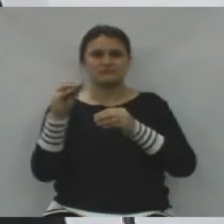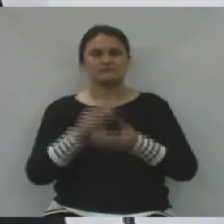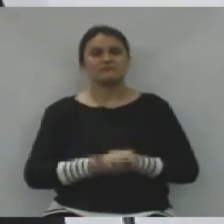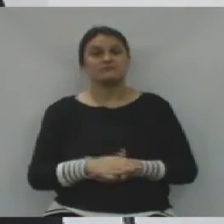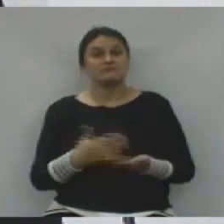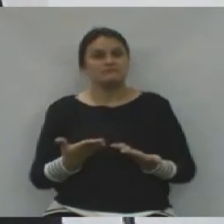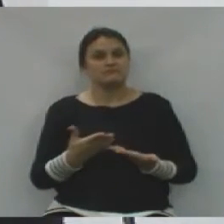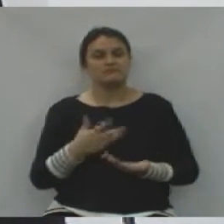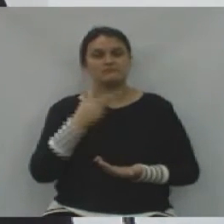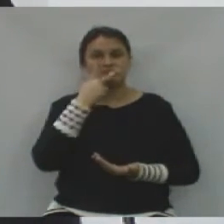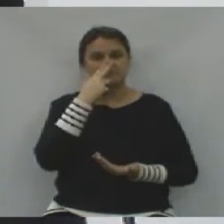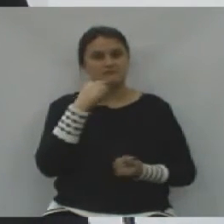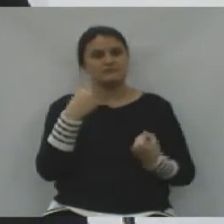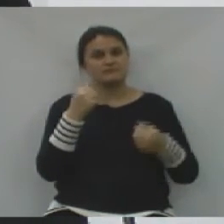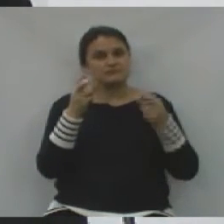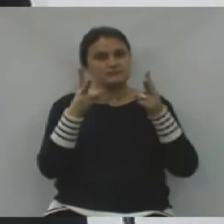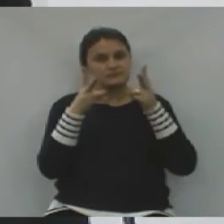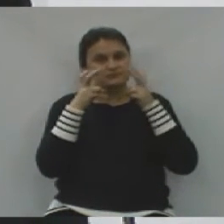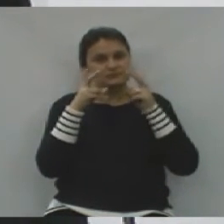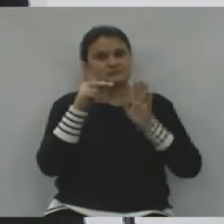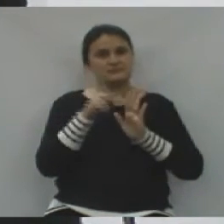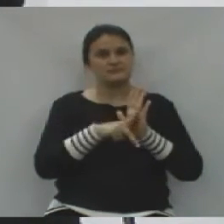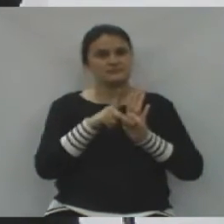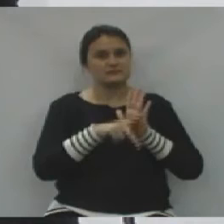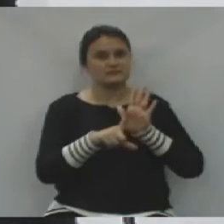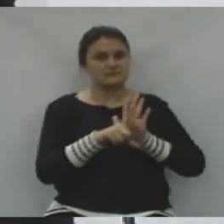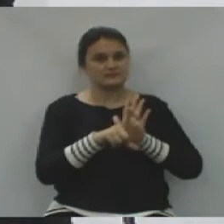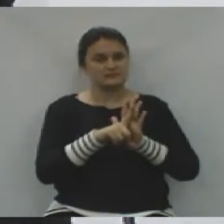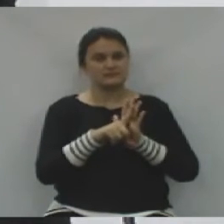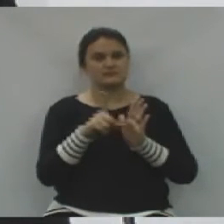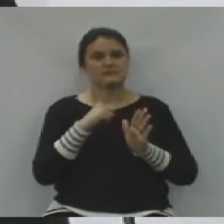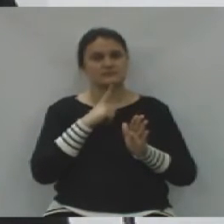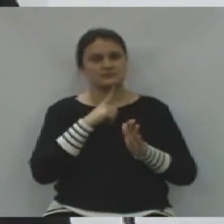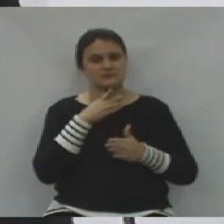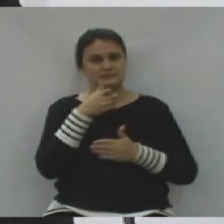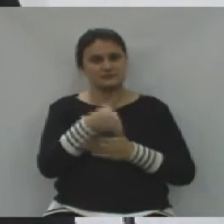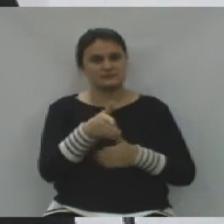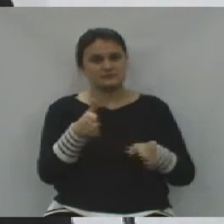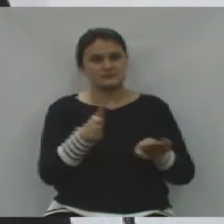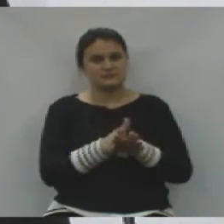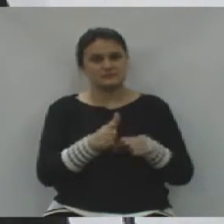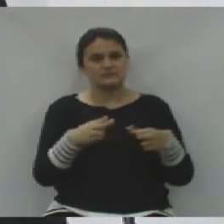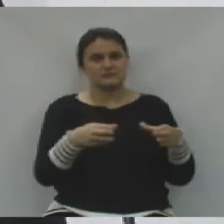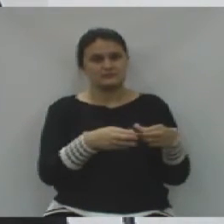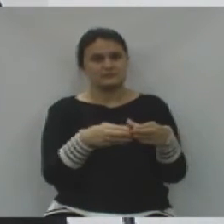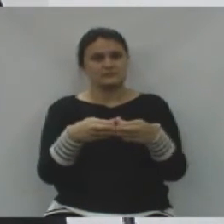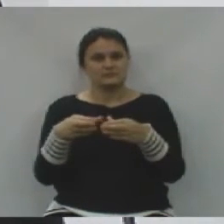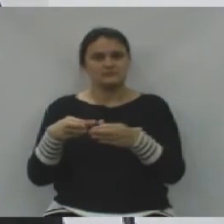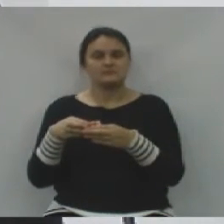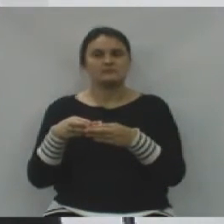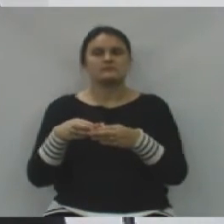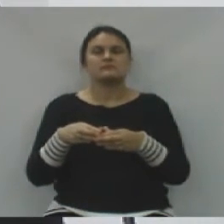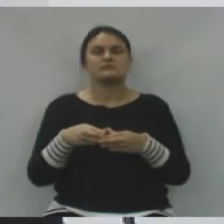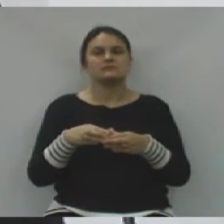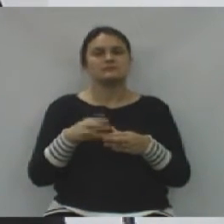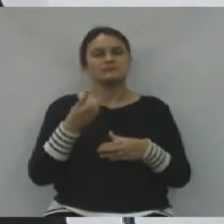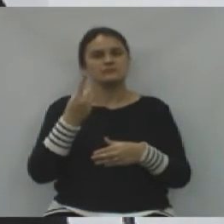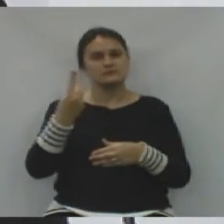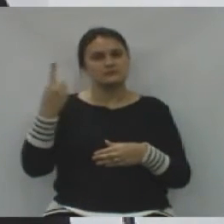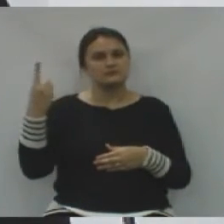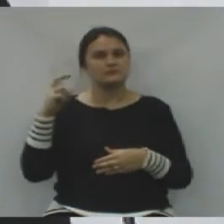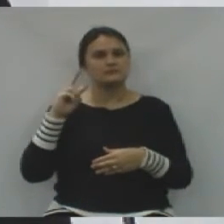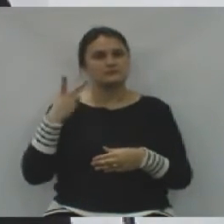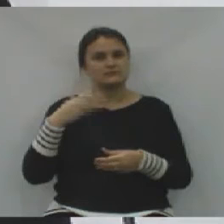Então, temos que analisar esse projeto que está aí chegando às comissões, e cada vereador